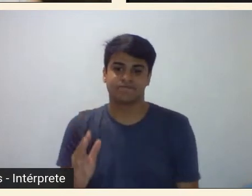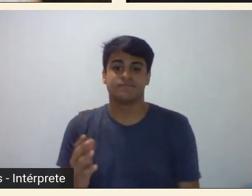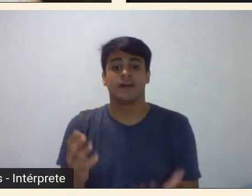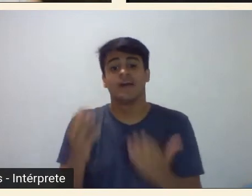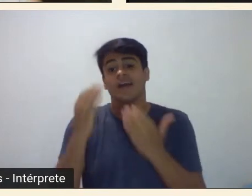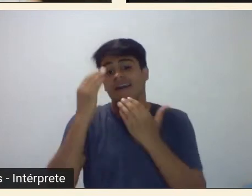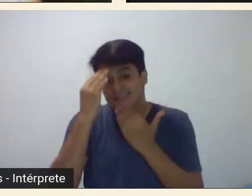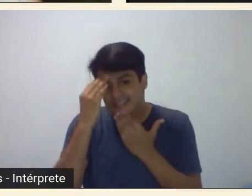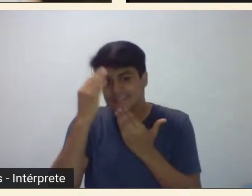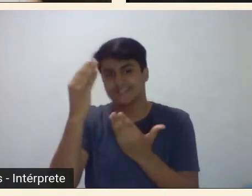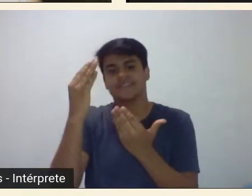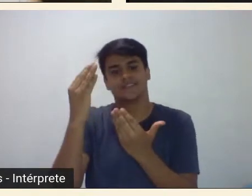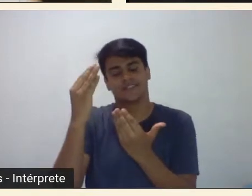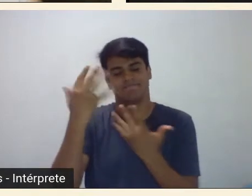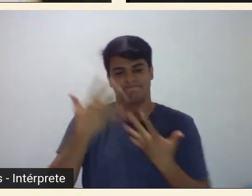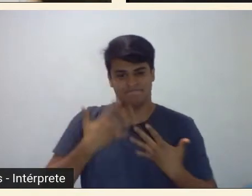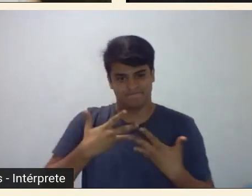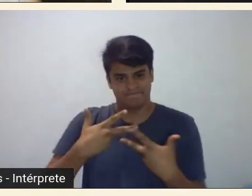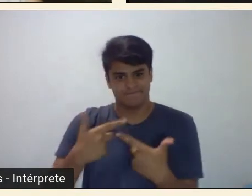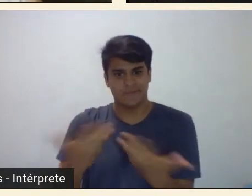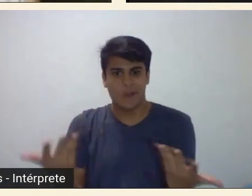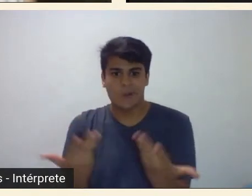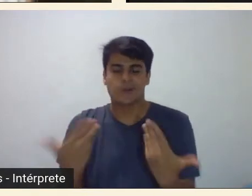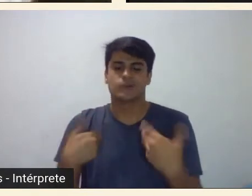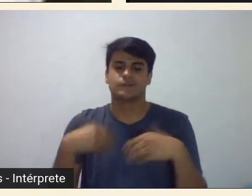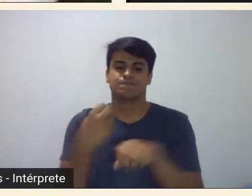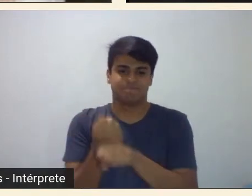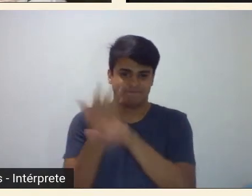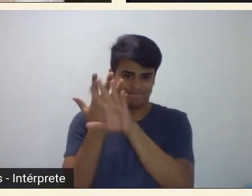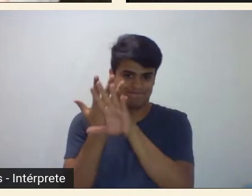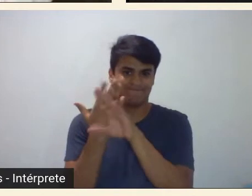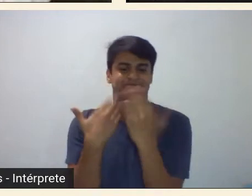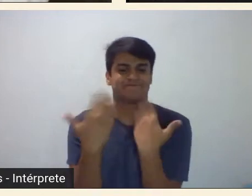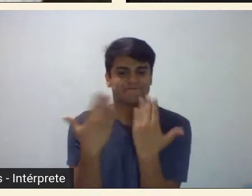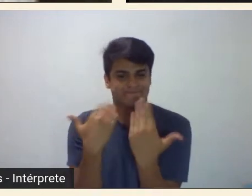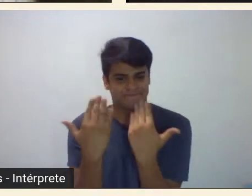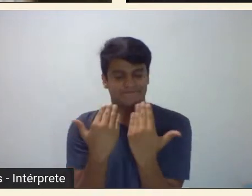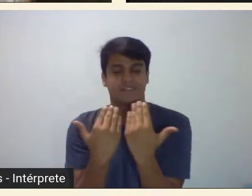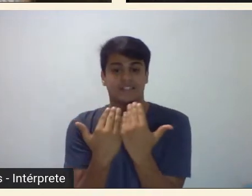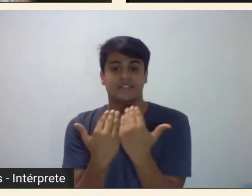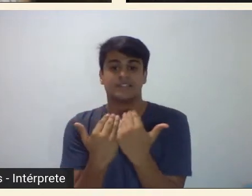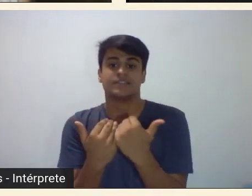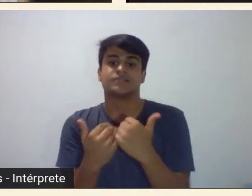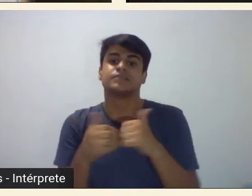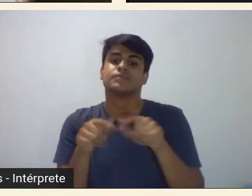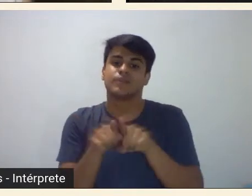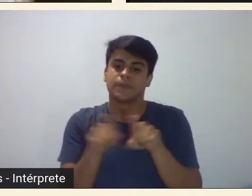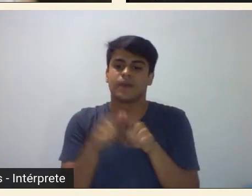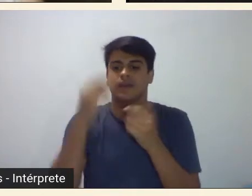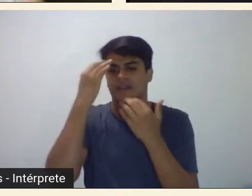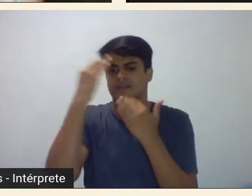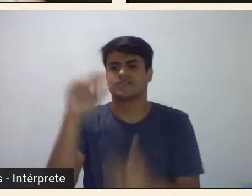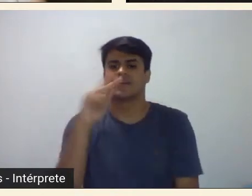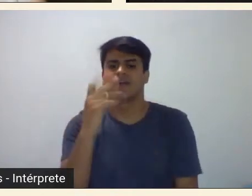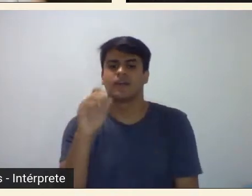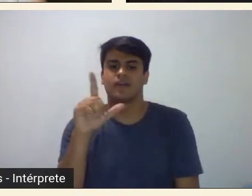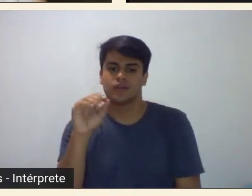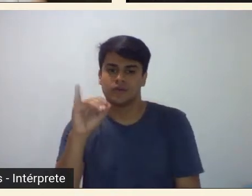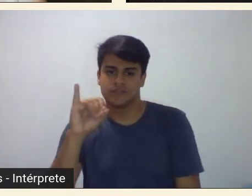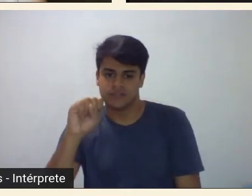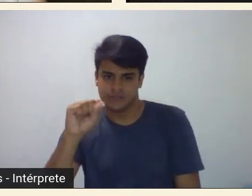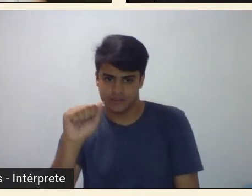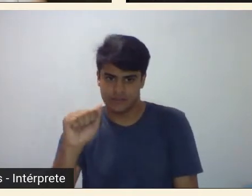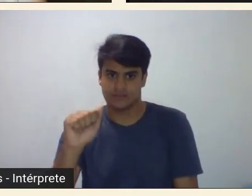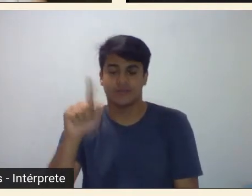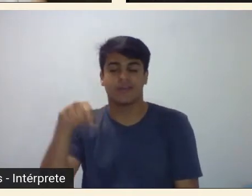o convite para participar dessa mesa agradecer a Heloísa Espada que está representando agora as três